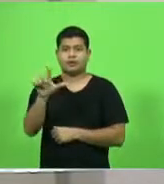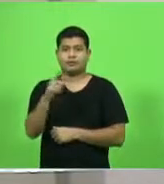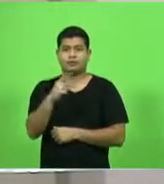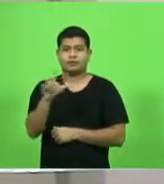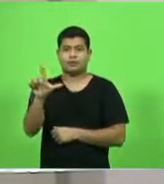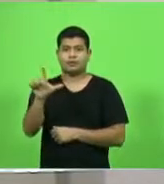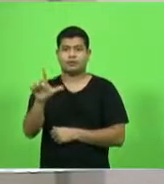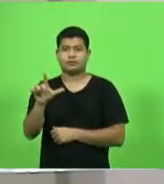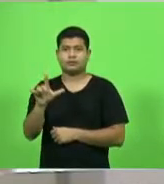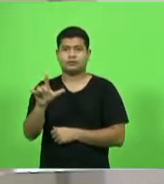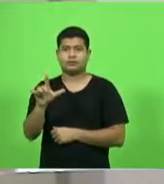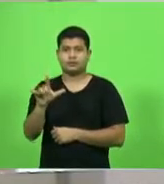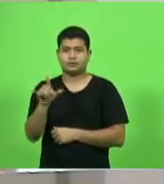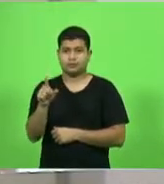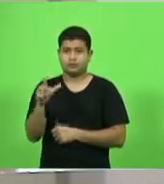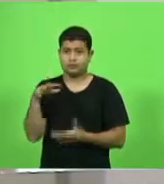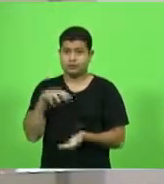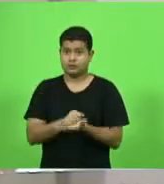Algum inscrito?